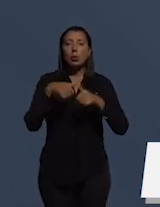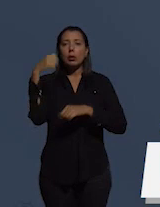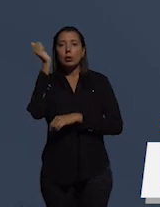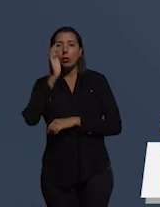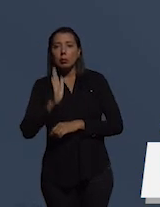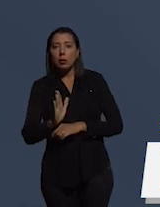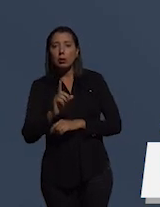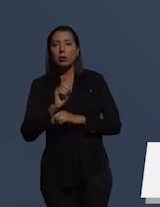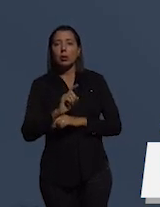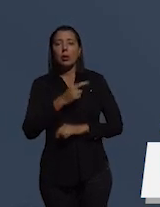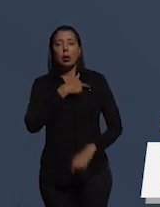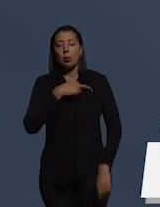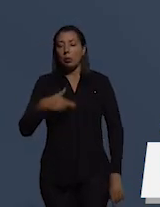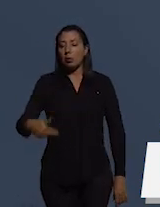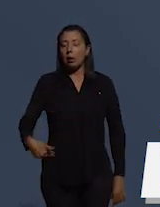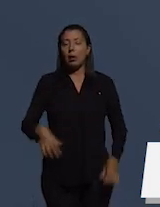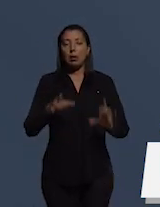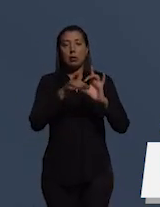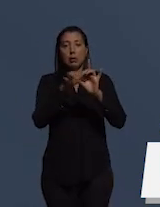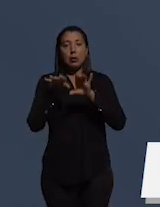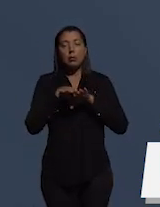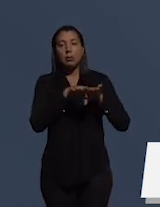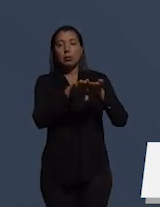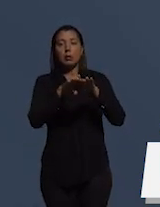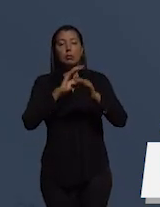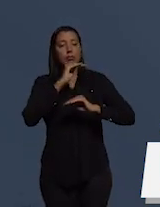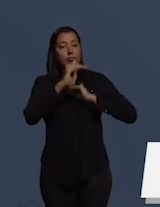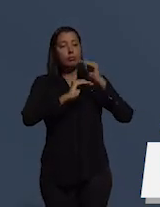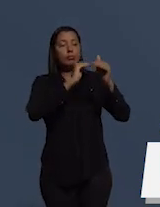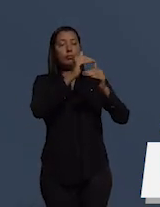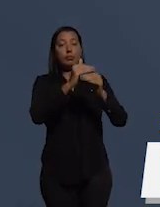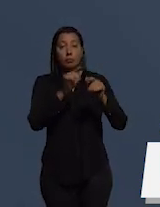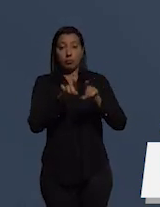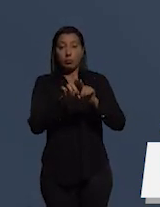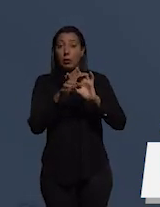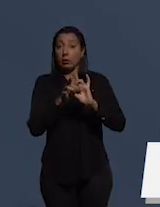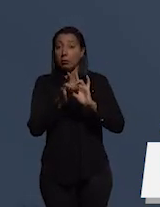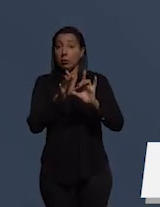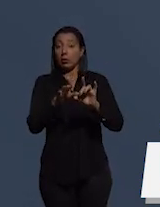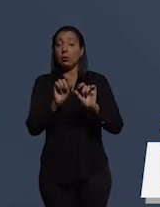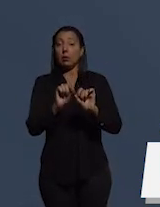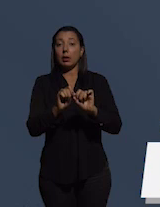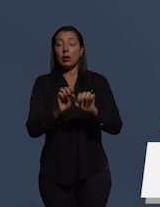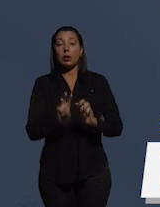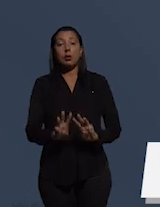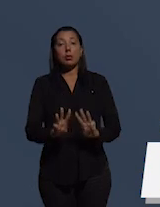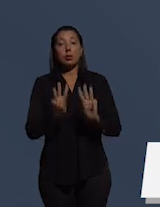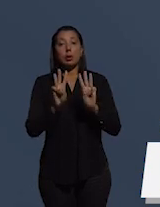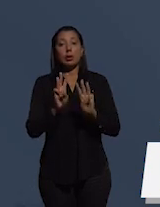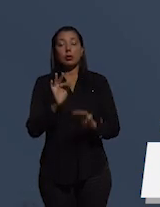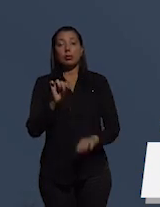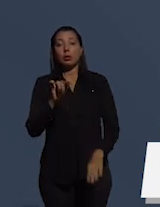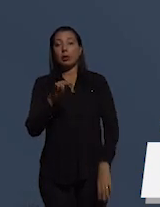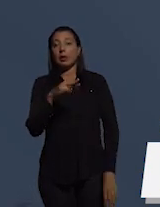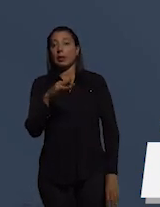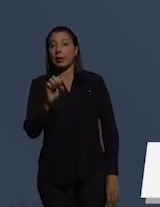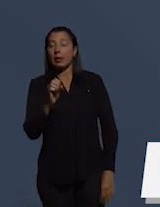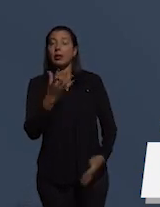republicano, democrático e desenvolvido. A obra está à disposição no site do Fonacate para download.